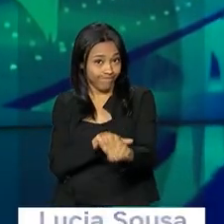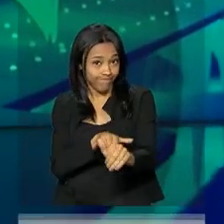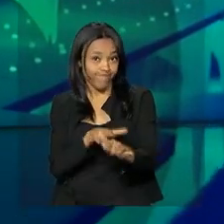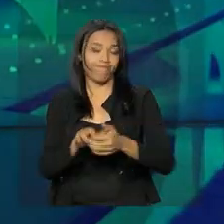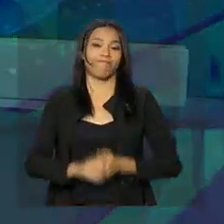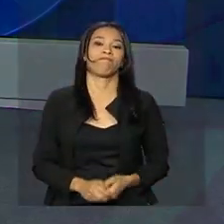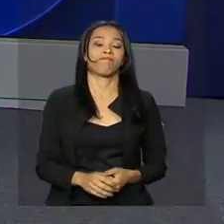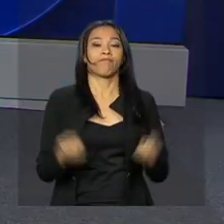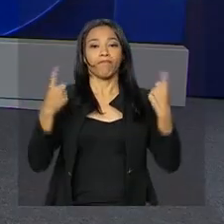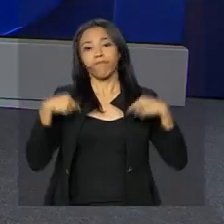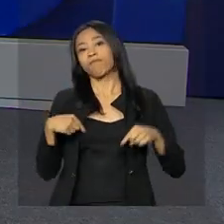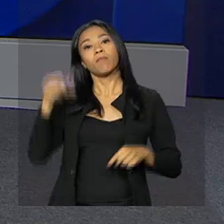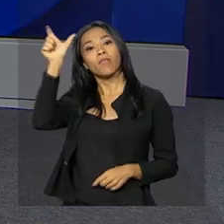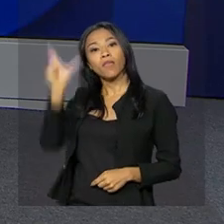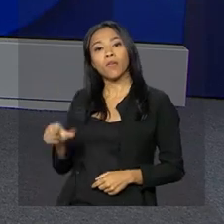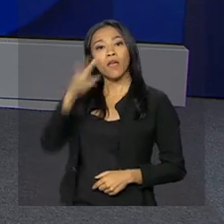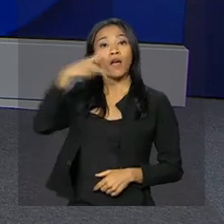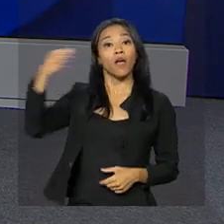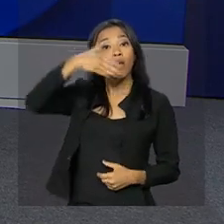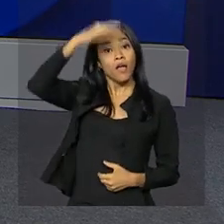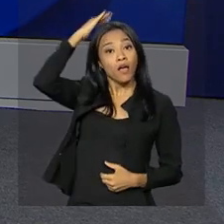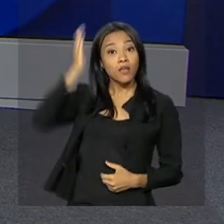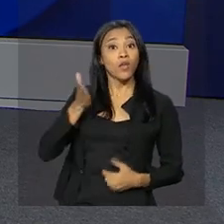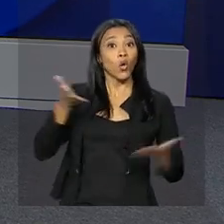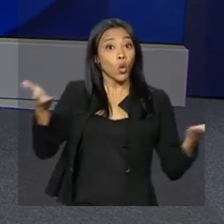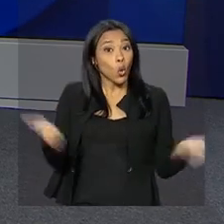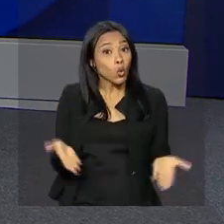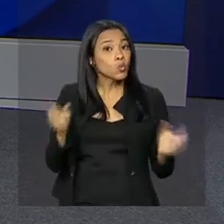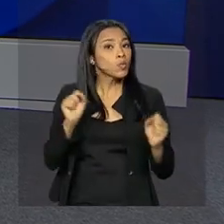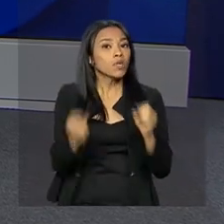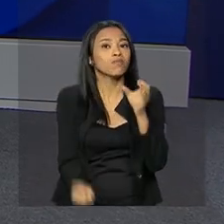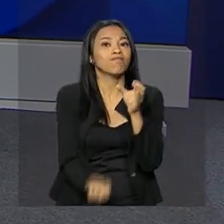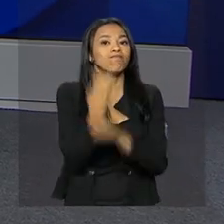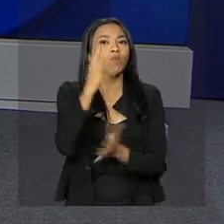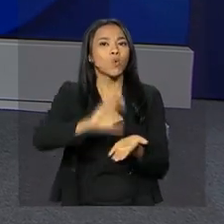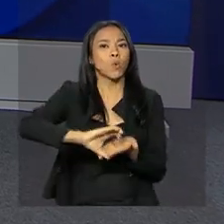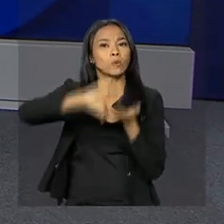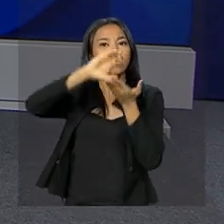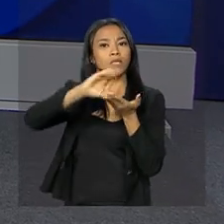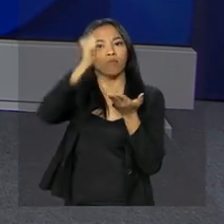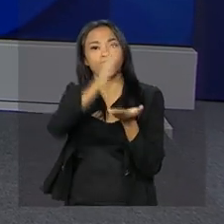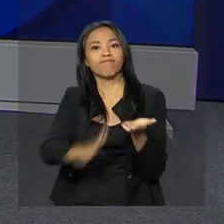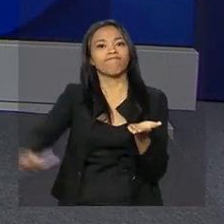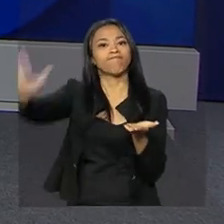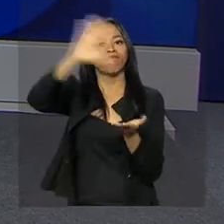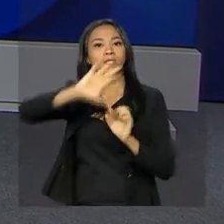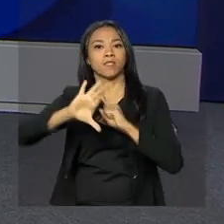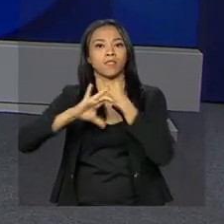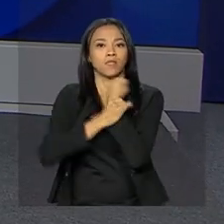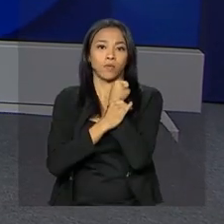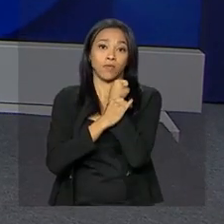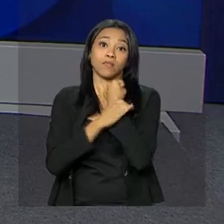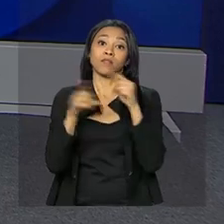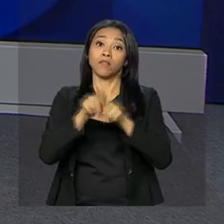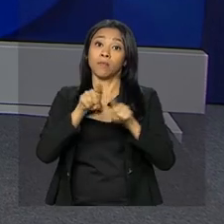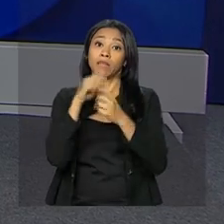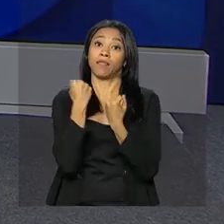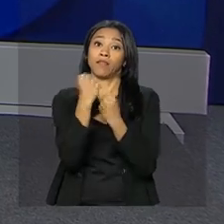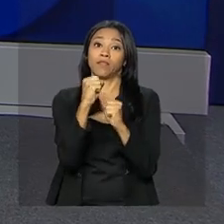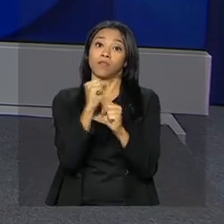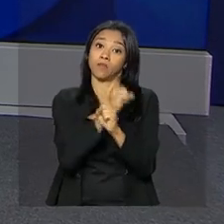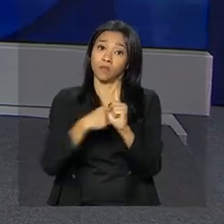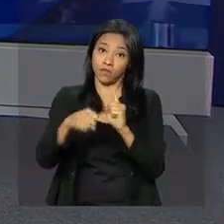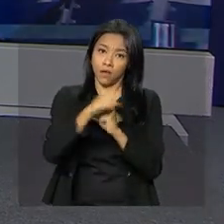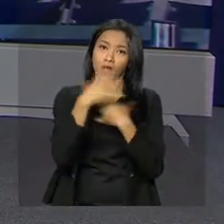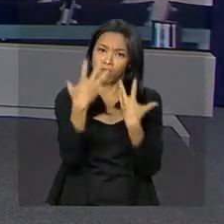setembro. O presidente Michel Temer instala hoje o Conselho Nacional de Segurança Pública e Defesa Social. Vamos então